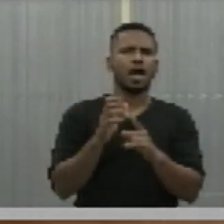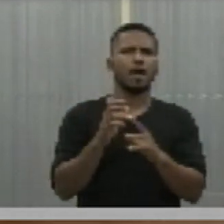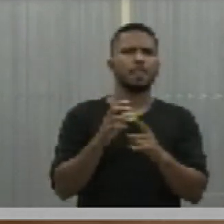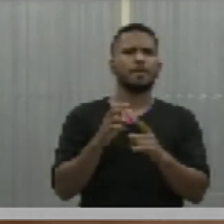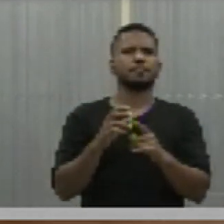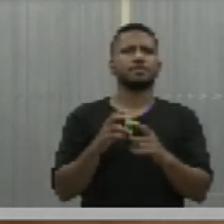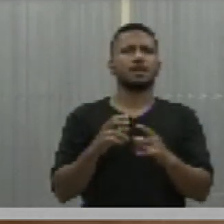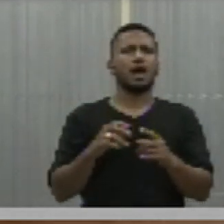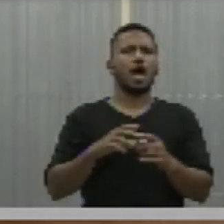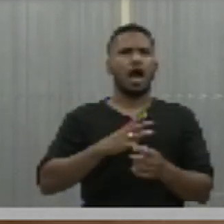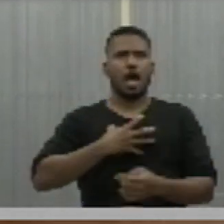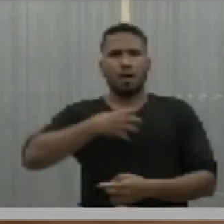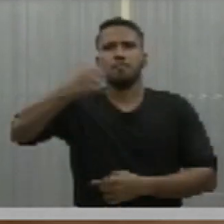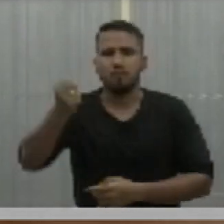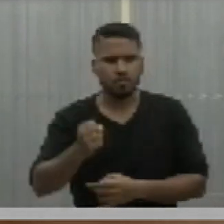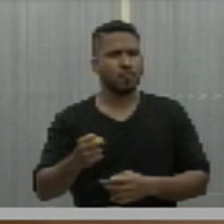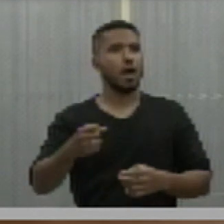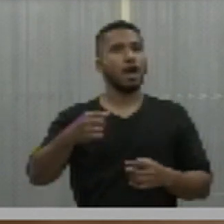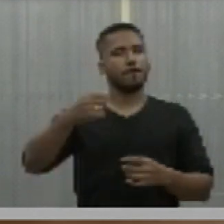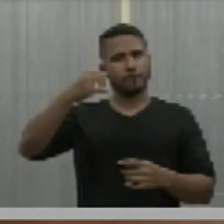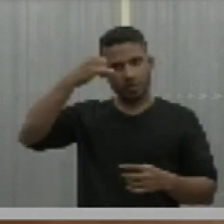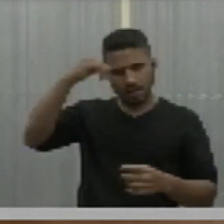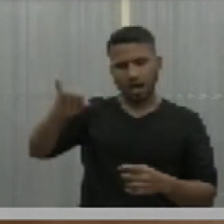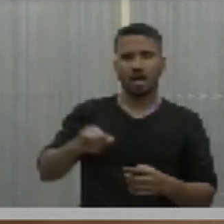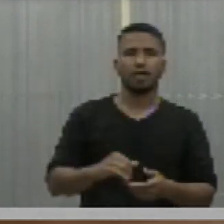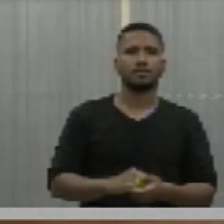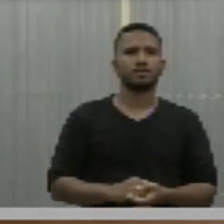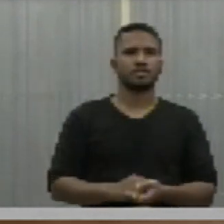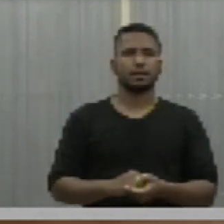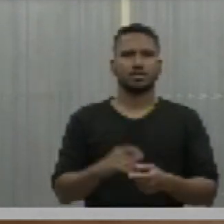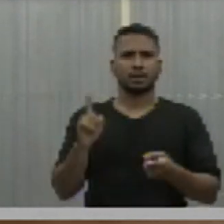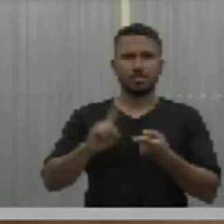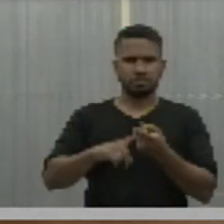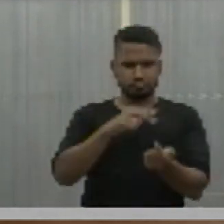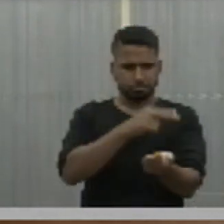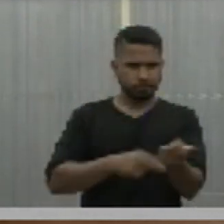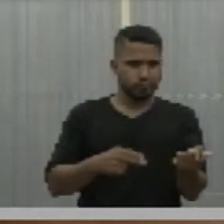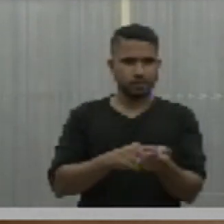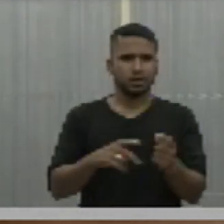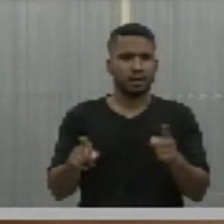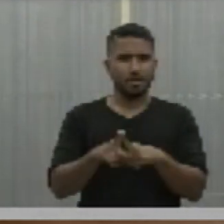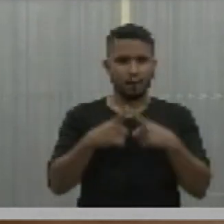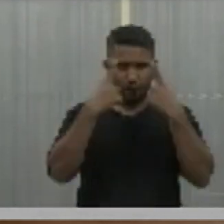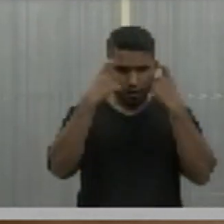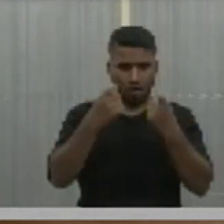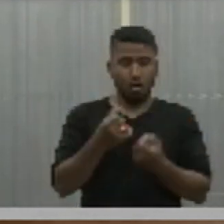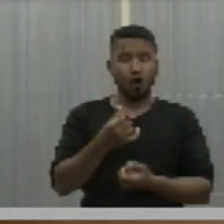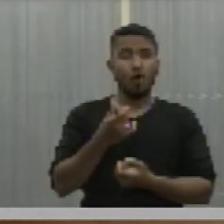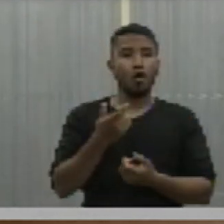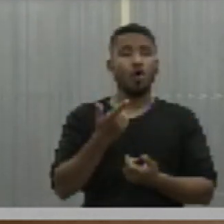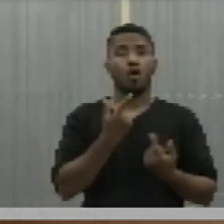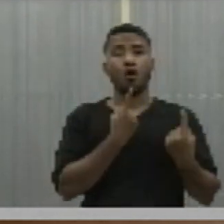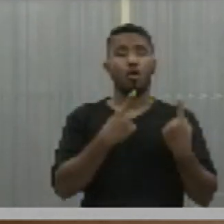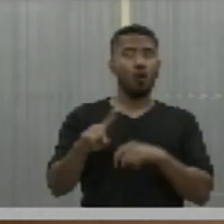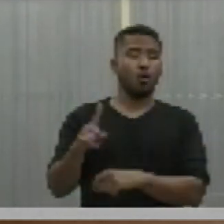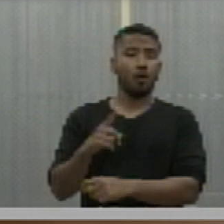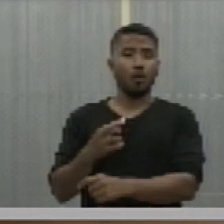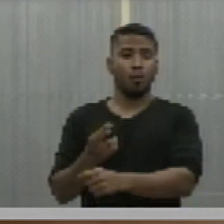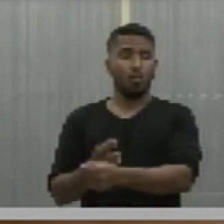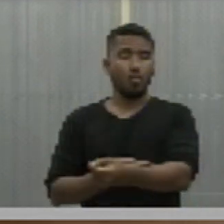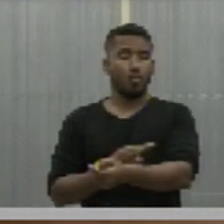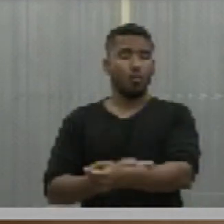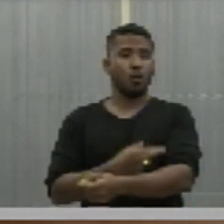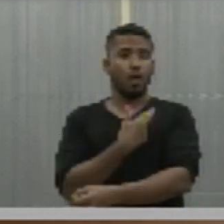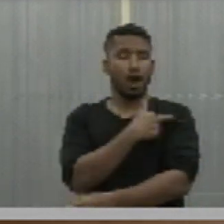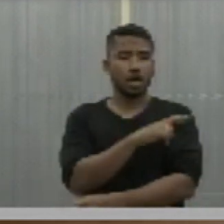instigação ao suicídio e a mutilações, a violência contra o racismo, a violência contra as